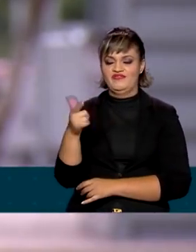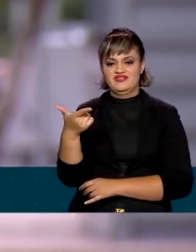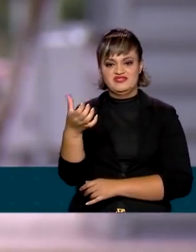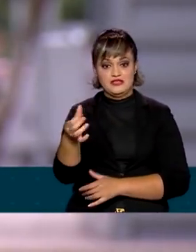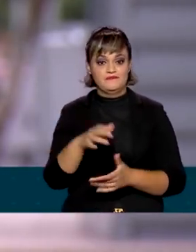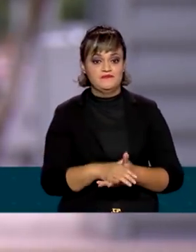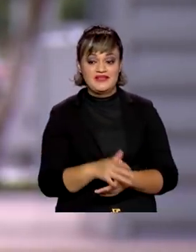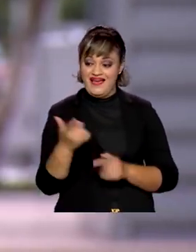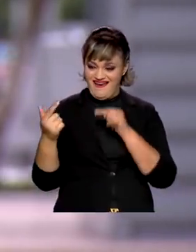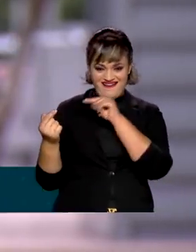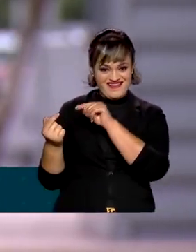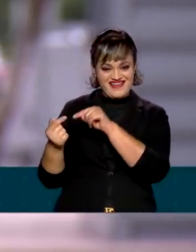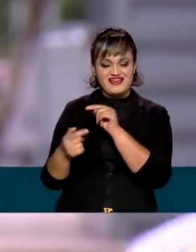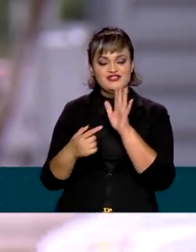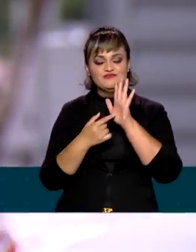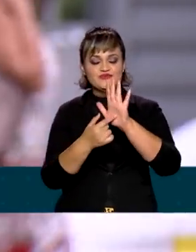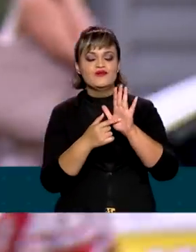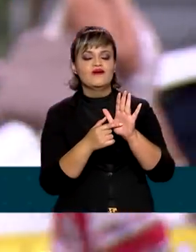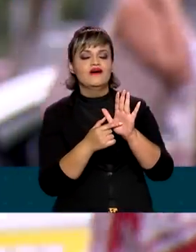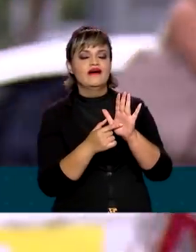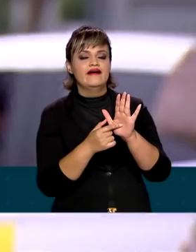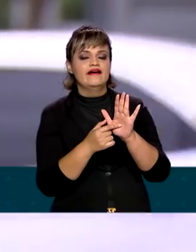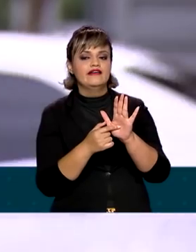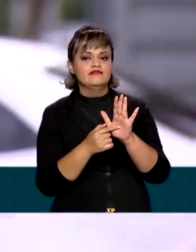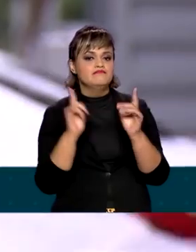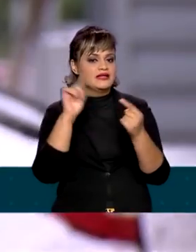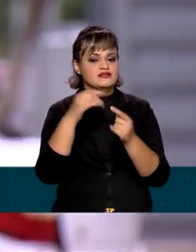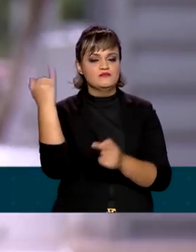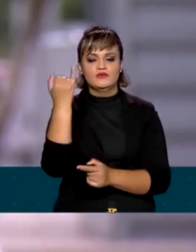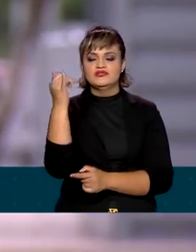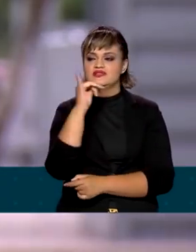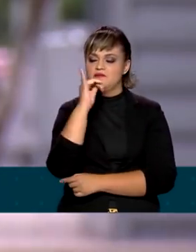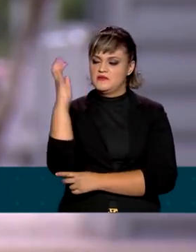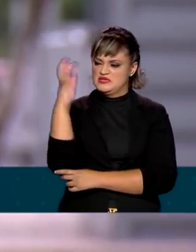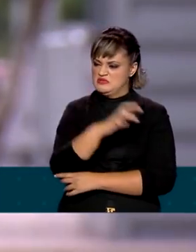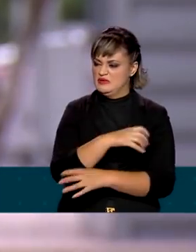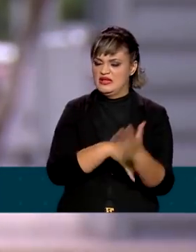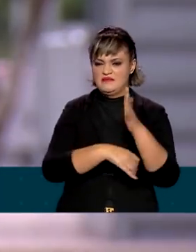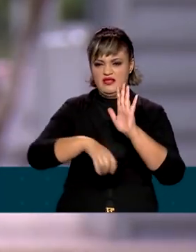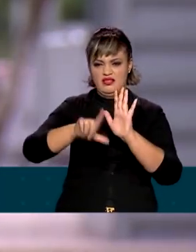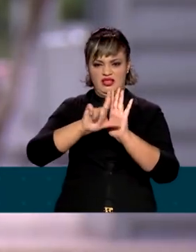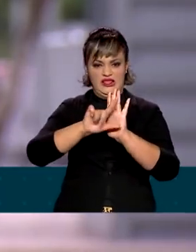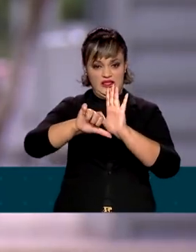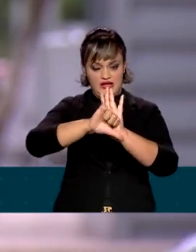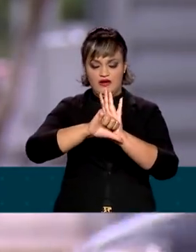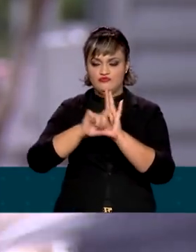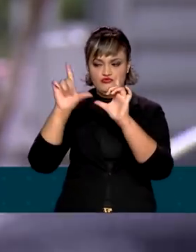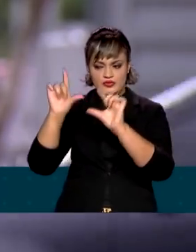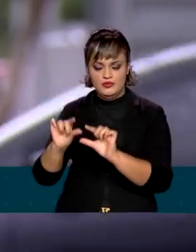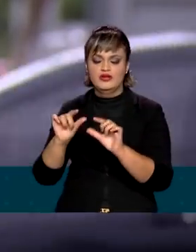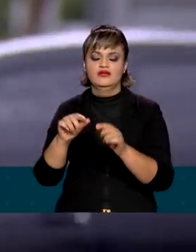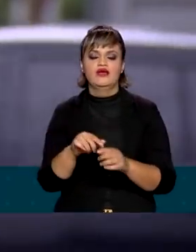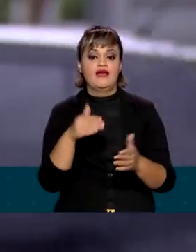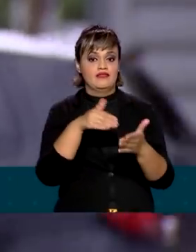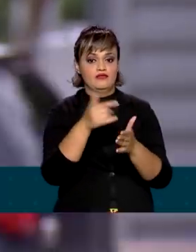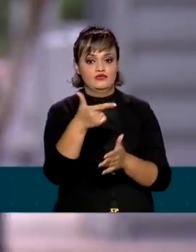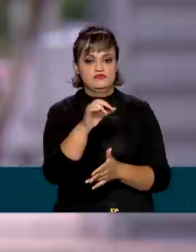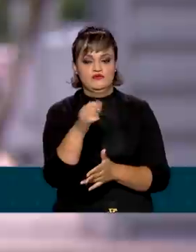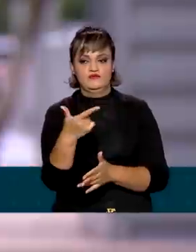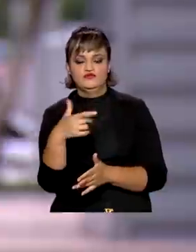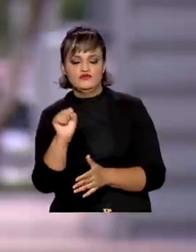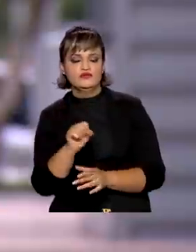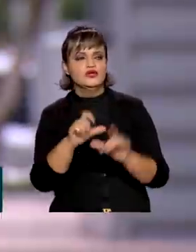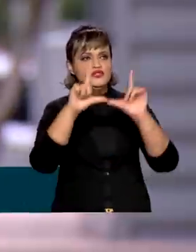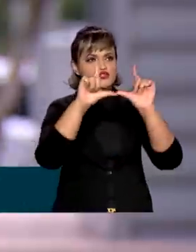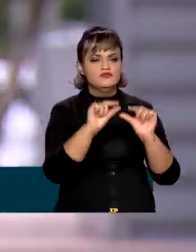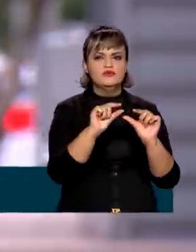também anunciou metas importantes, como zerar o desmatamento ilegal até 2028, reduzir em 50% a emissão de